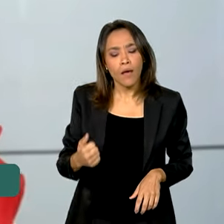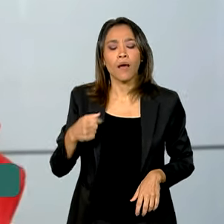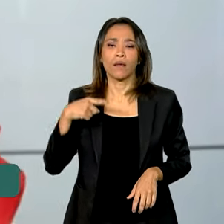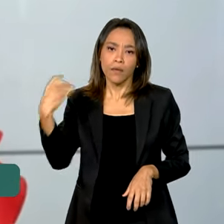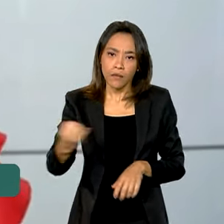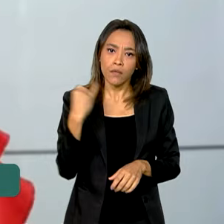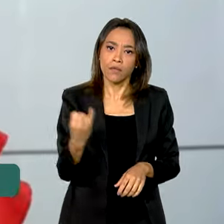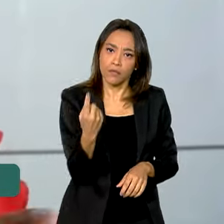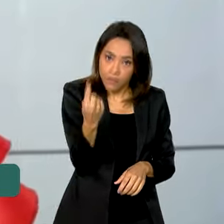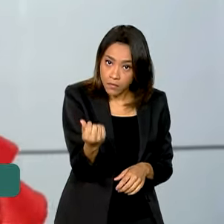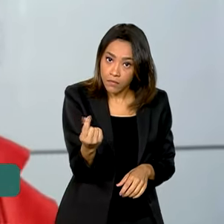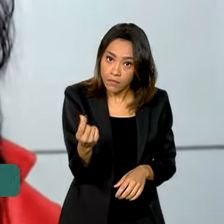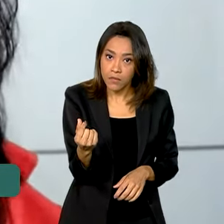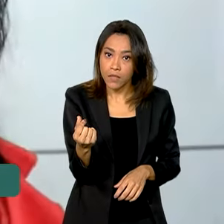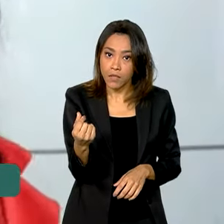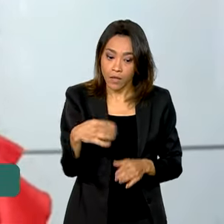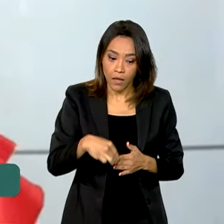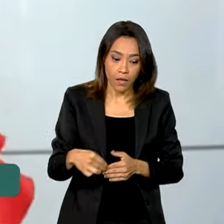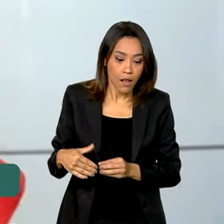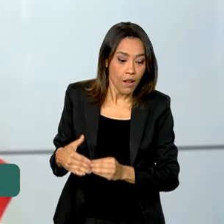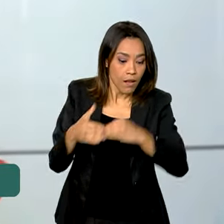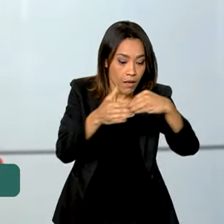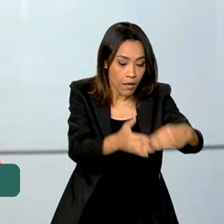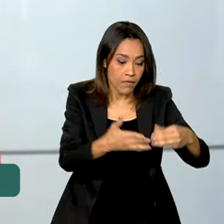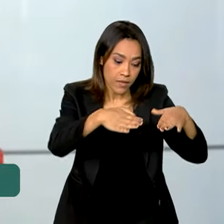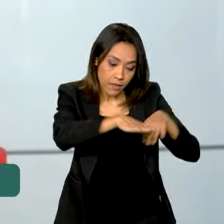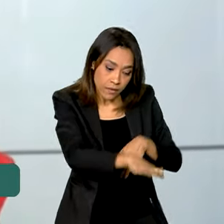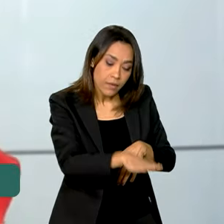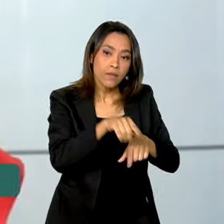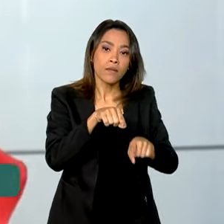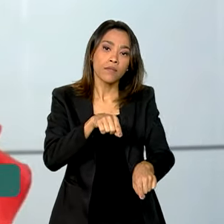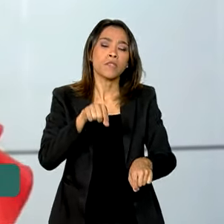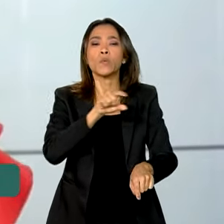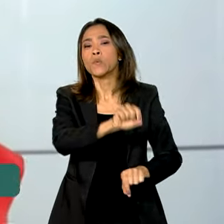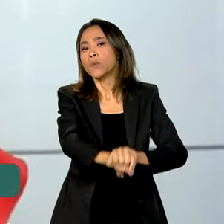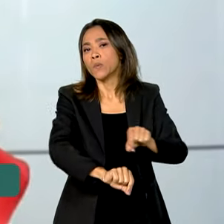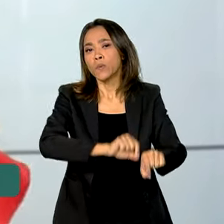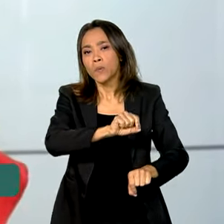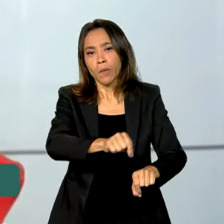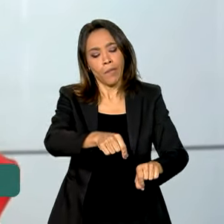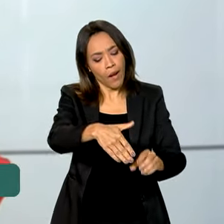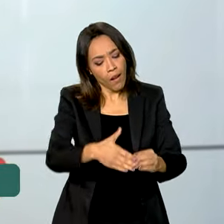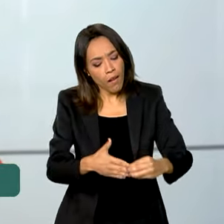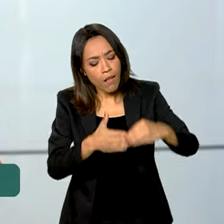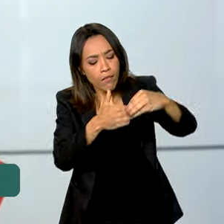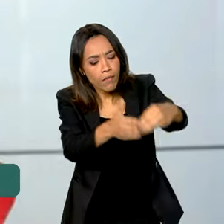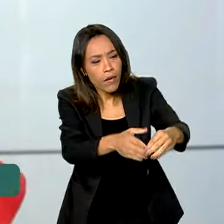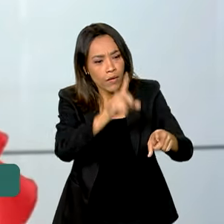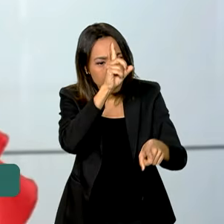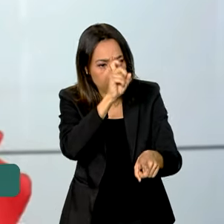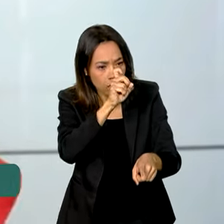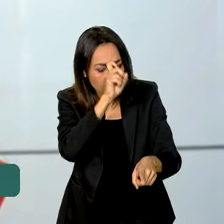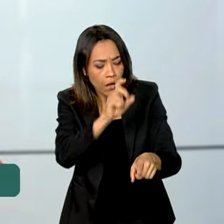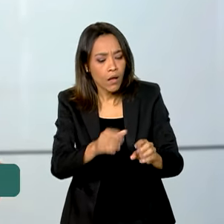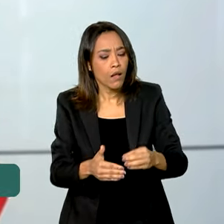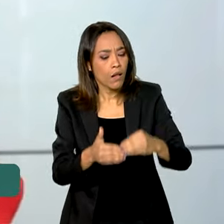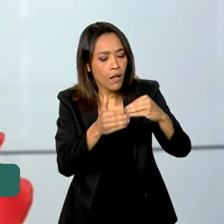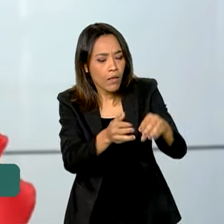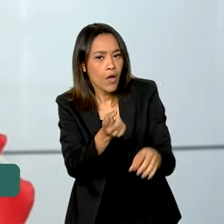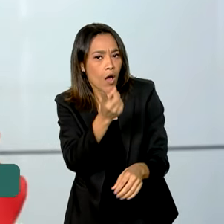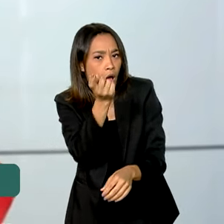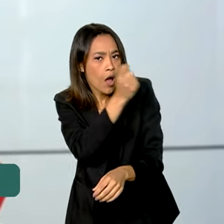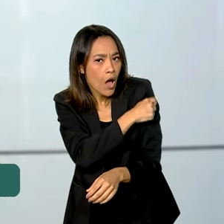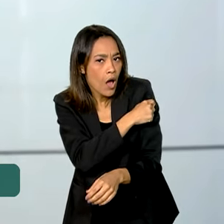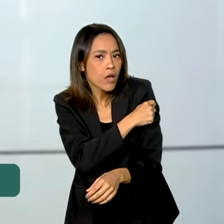recurso, que leva essa criança para fazer a sua ida até a unidade de saúde, a vacinação dessa criança, o